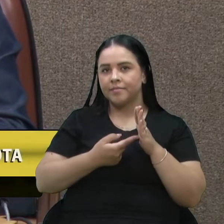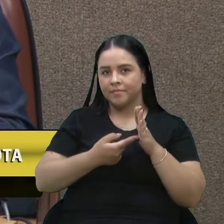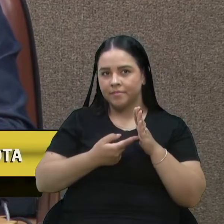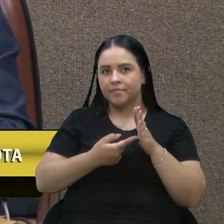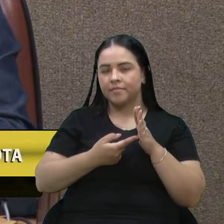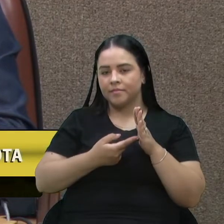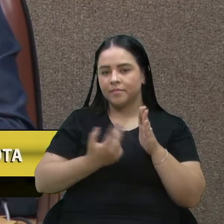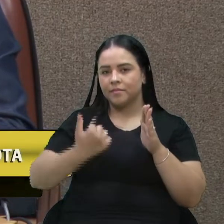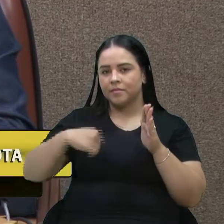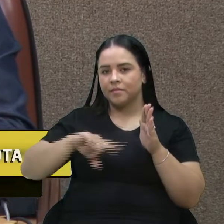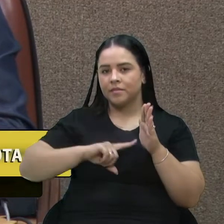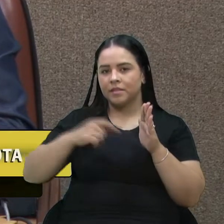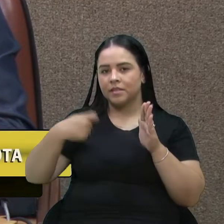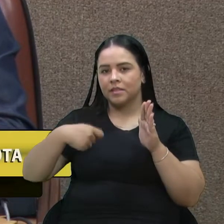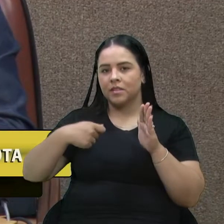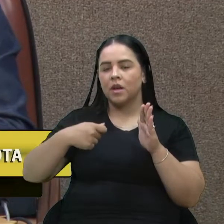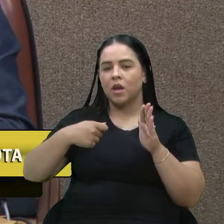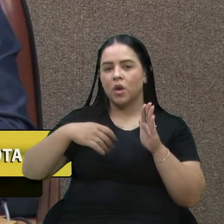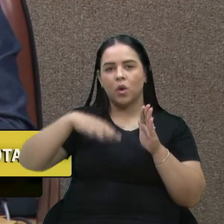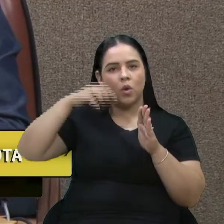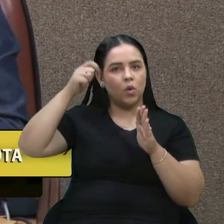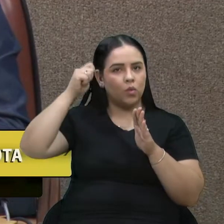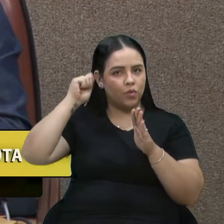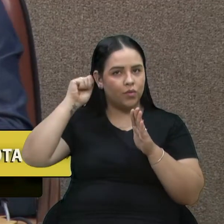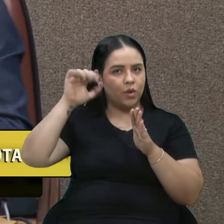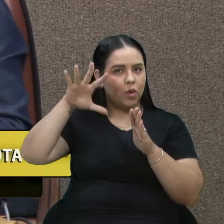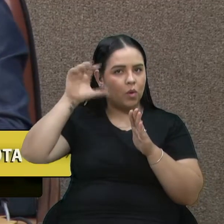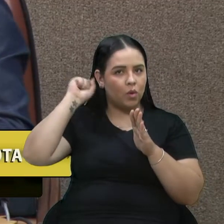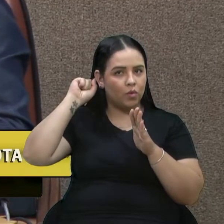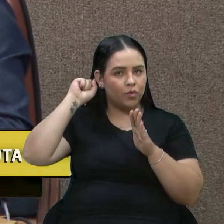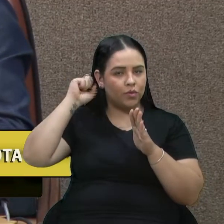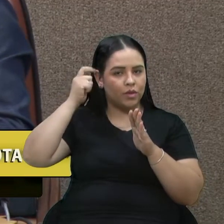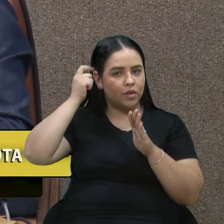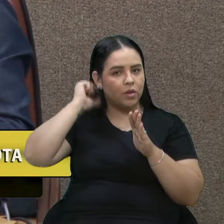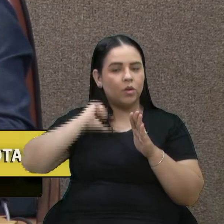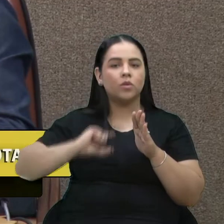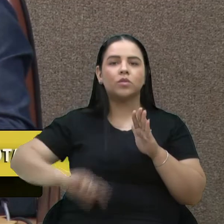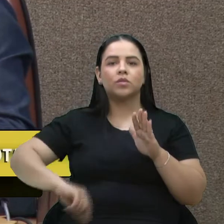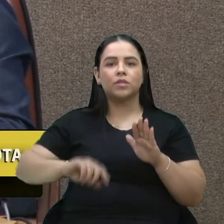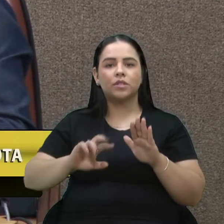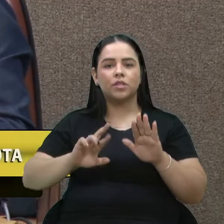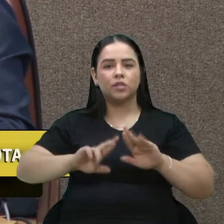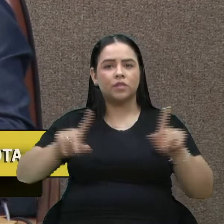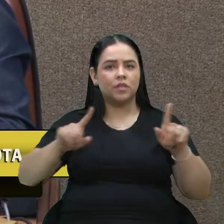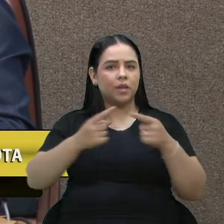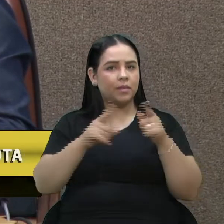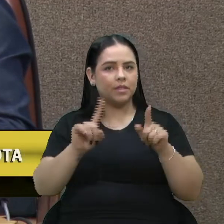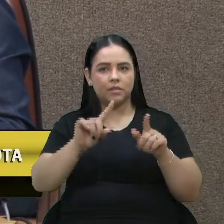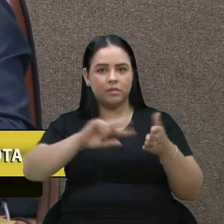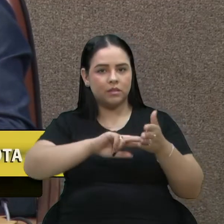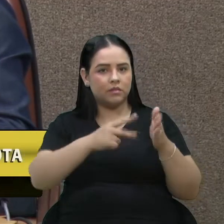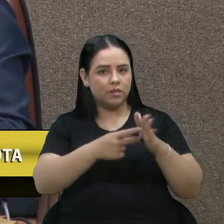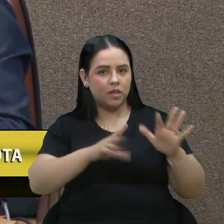devemos ouvir os diferentes, mas não significa que devemos nos unir a eles.